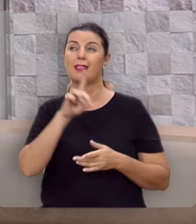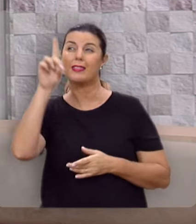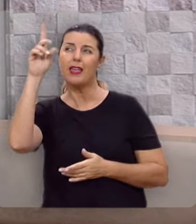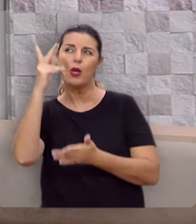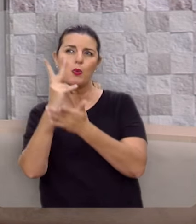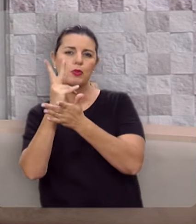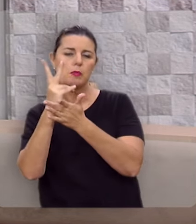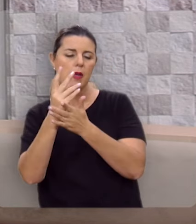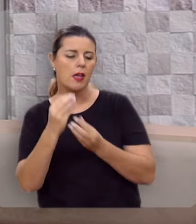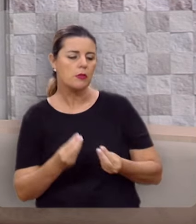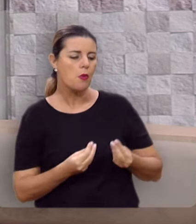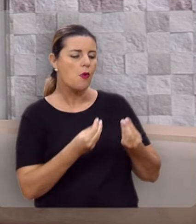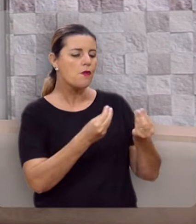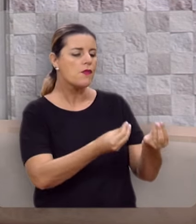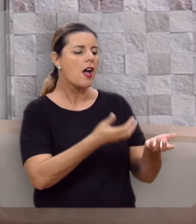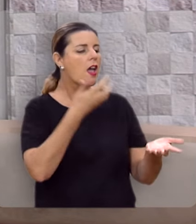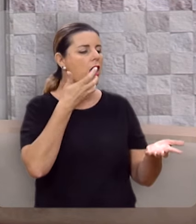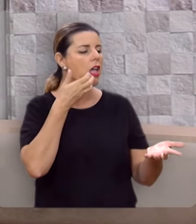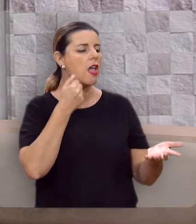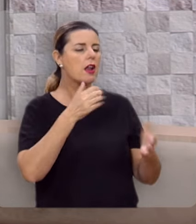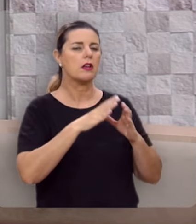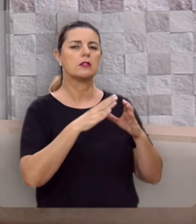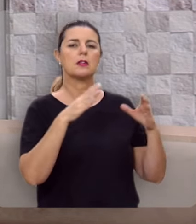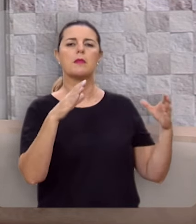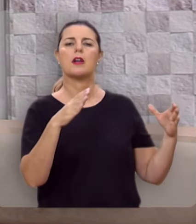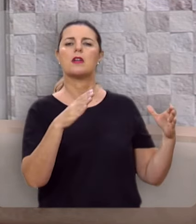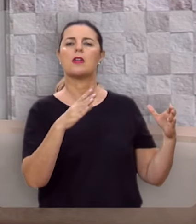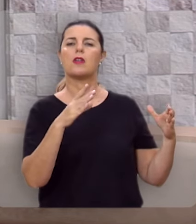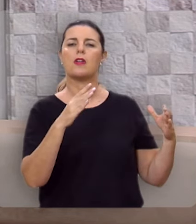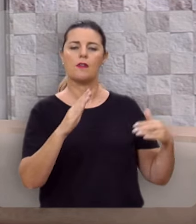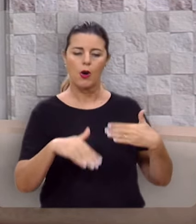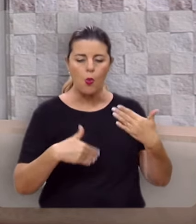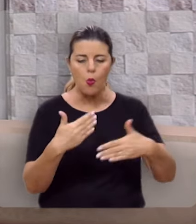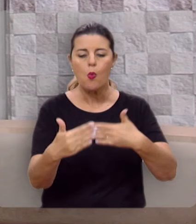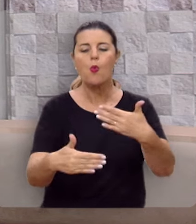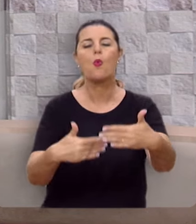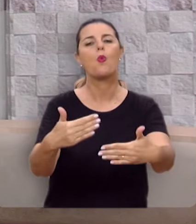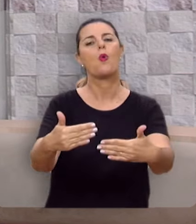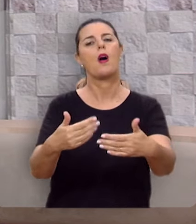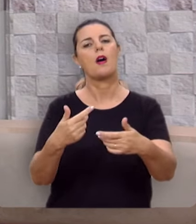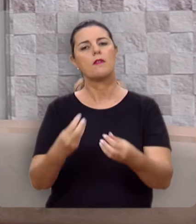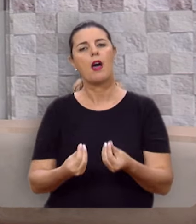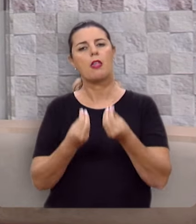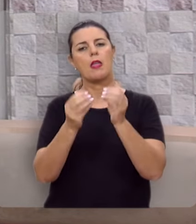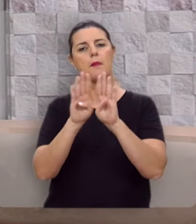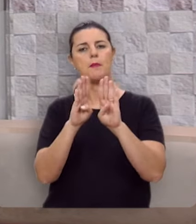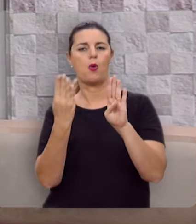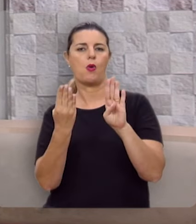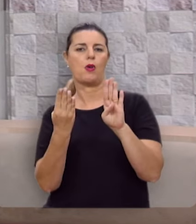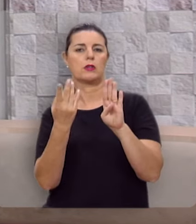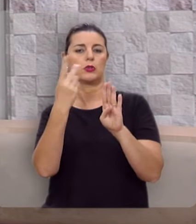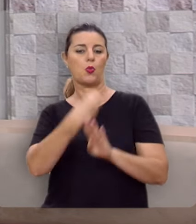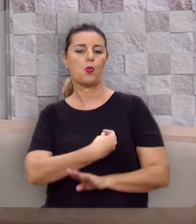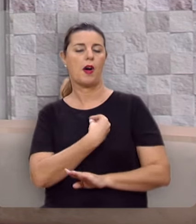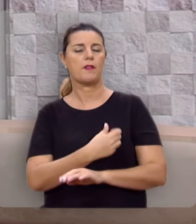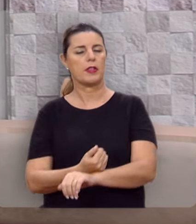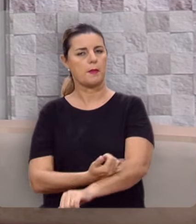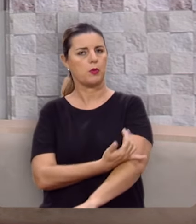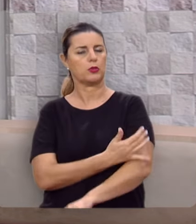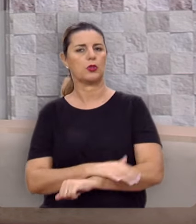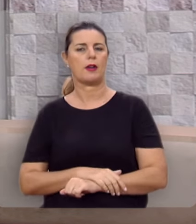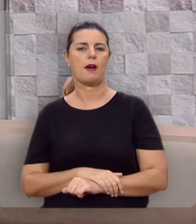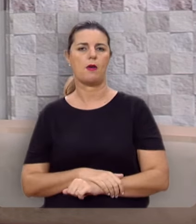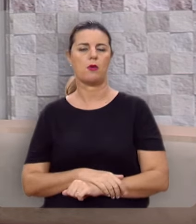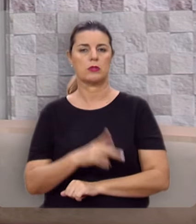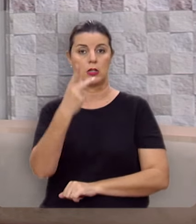torna galardoador daqueles que o buscam. Deus vai levar você para frente, vai abrir portas na